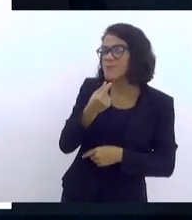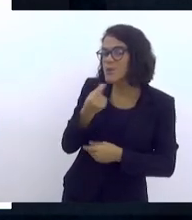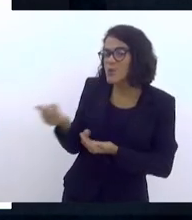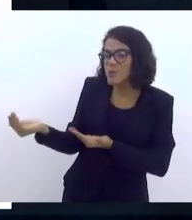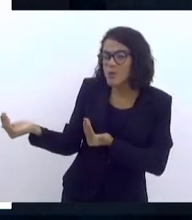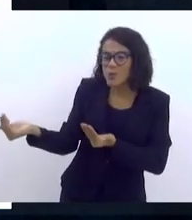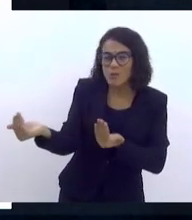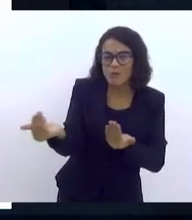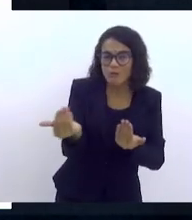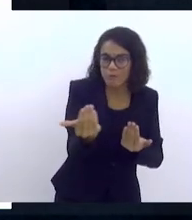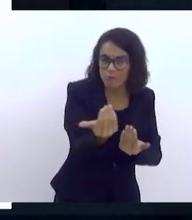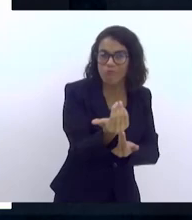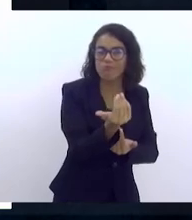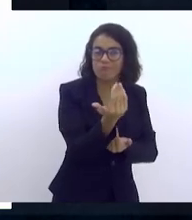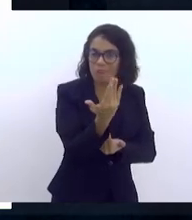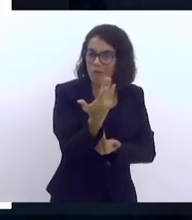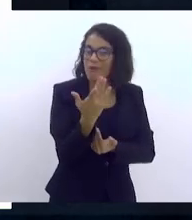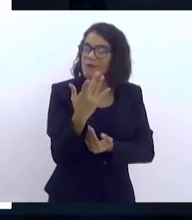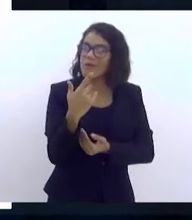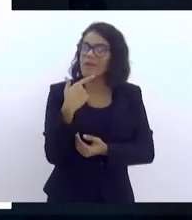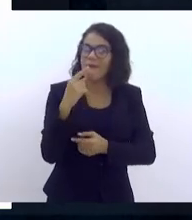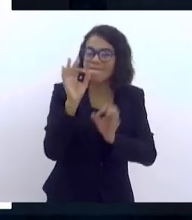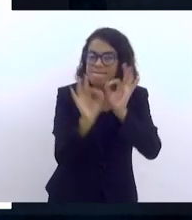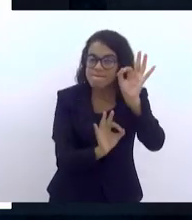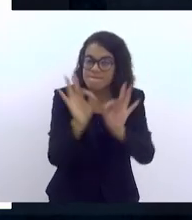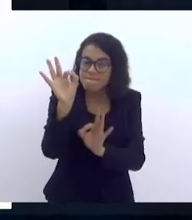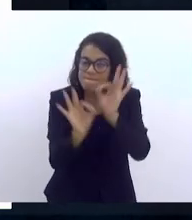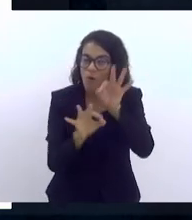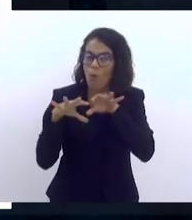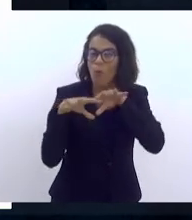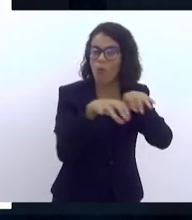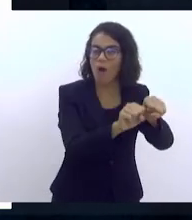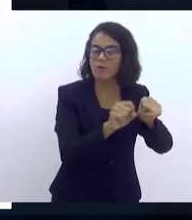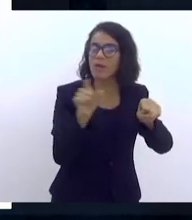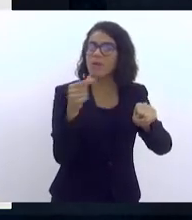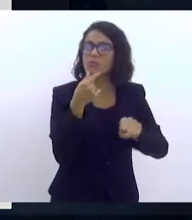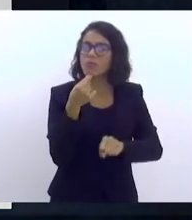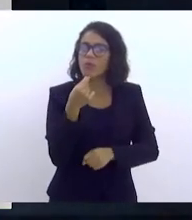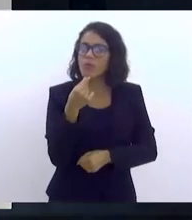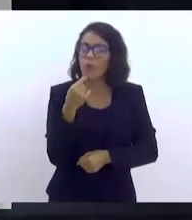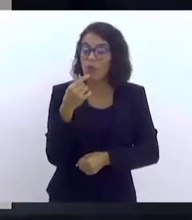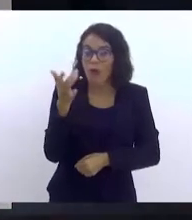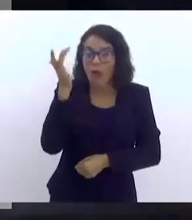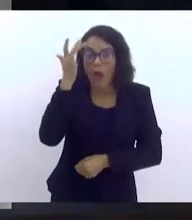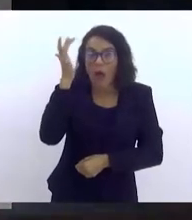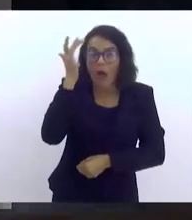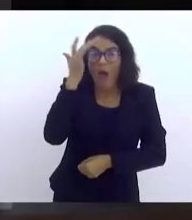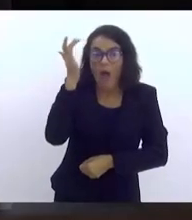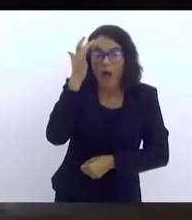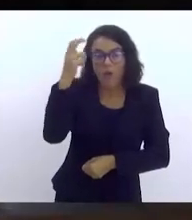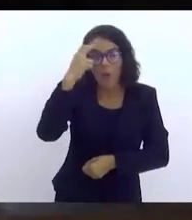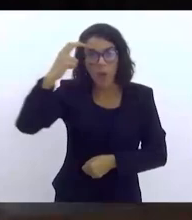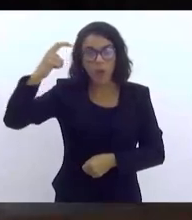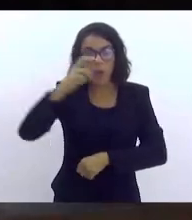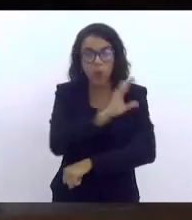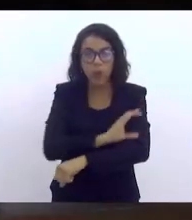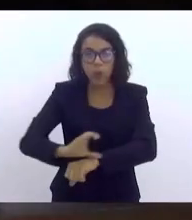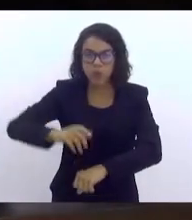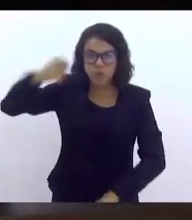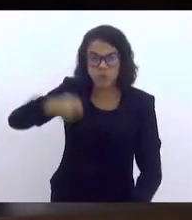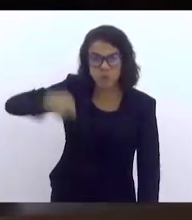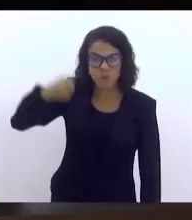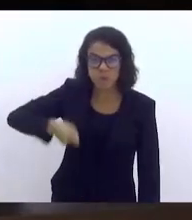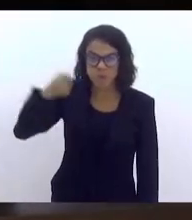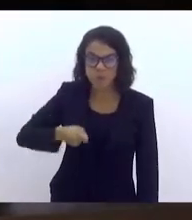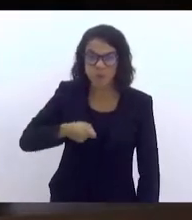que implementaram esses ataques são meninos aficionados por uma cultura de violência extremista